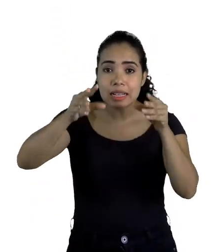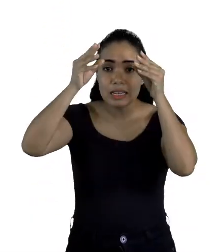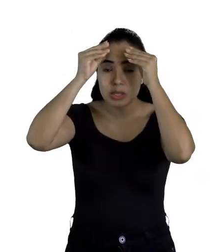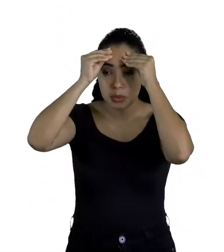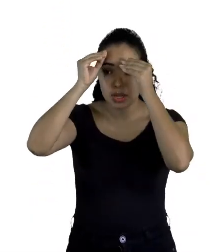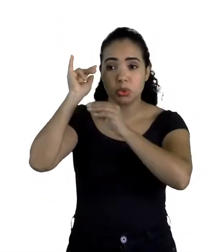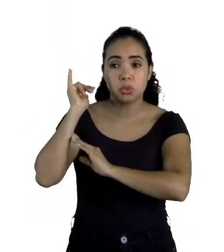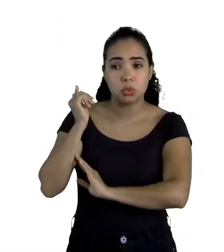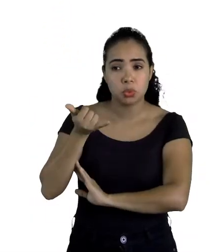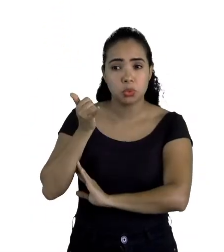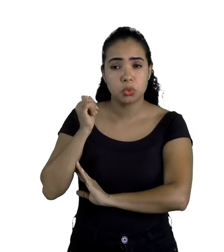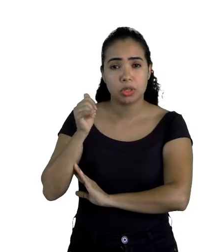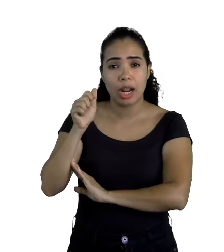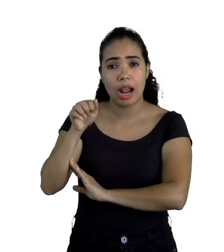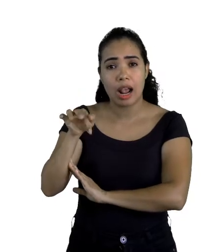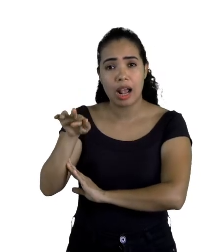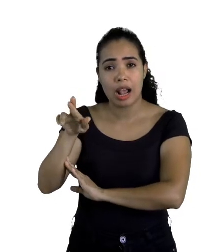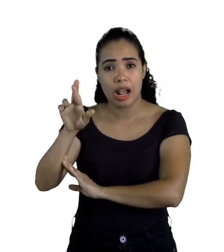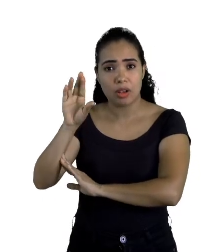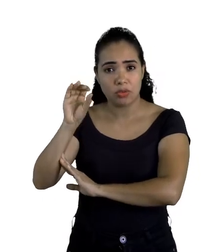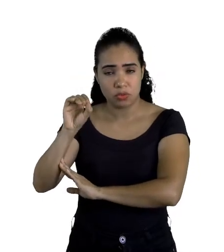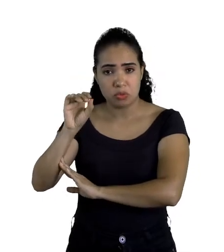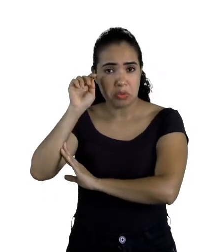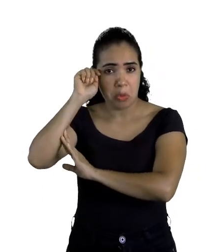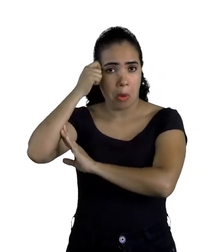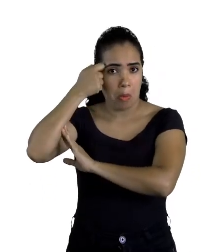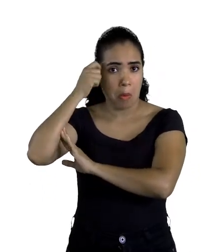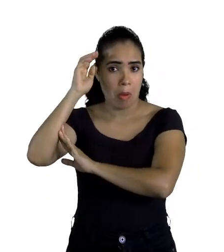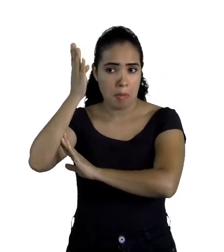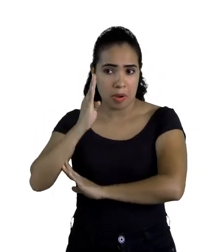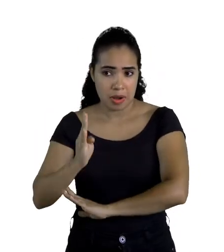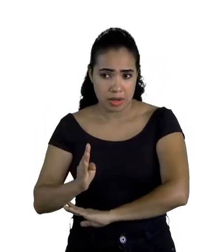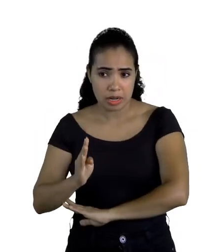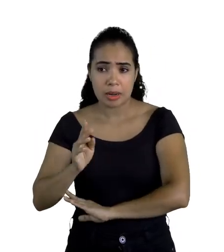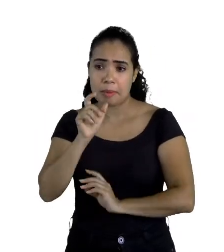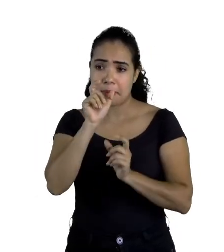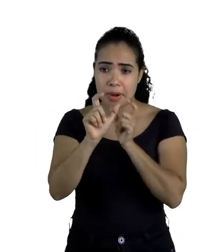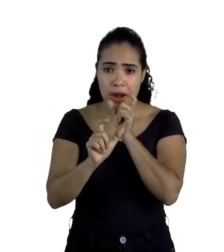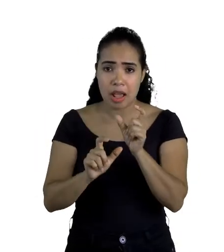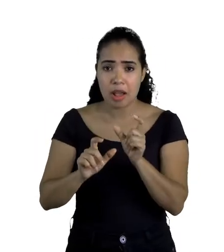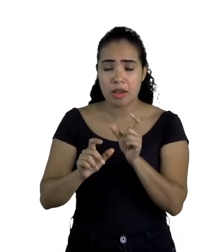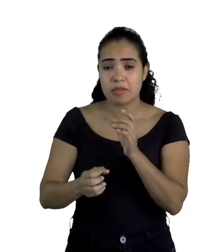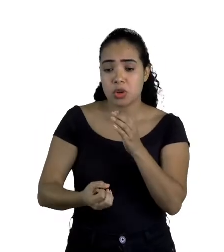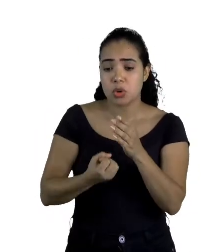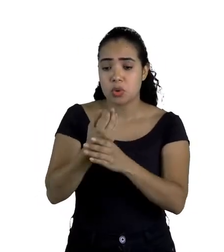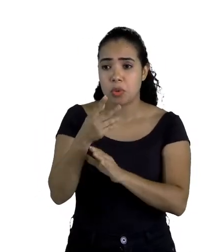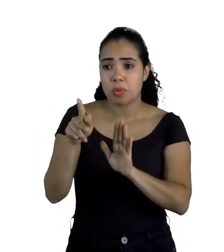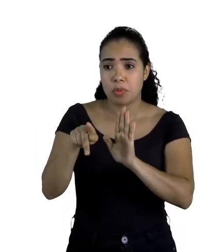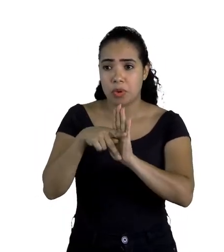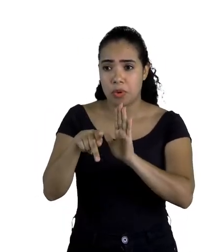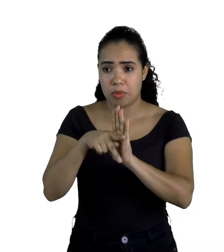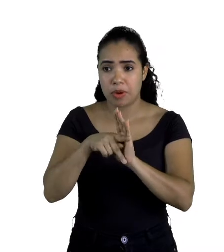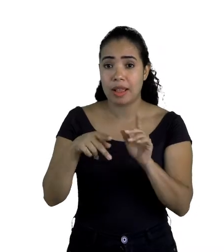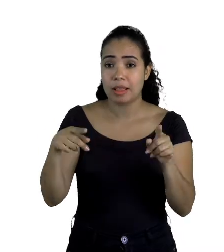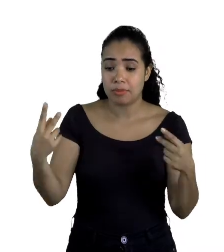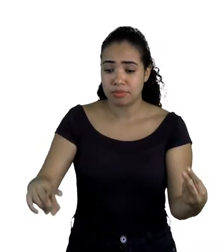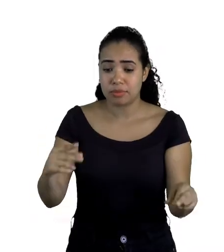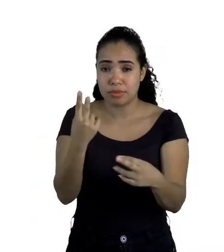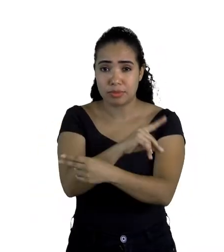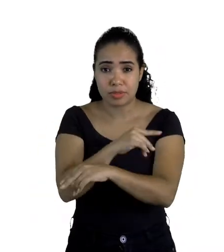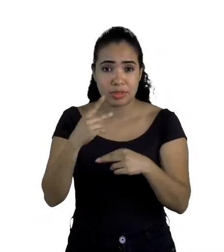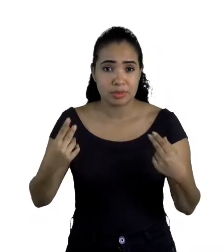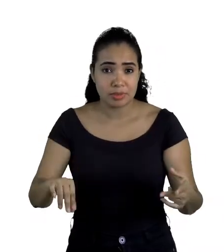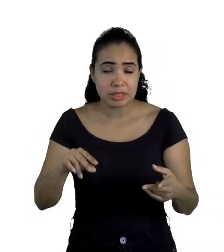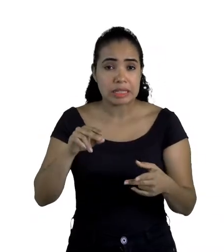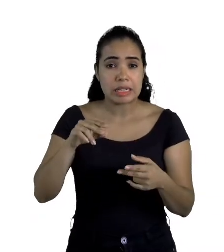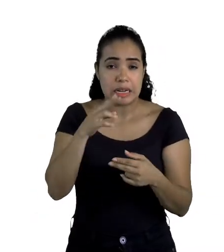contos afro-brasileiros traz palavras de origem africana, ritos e histórias